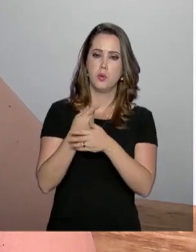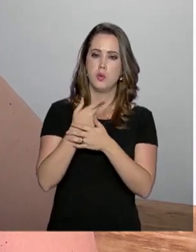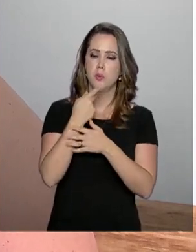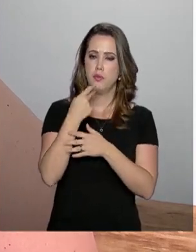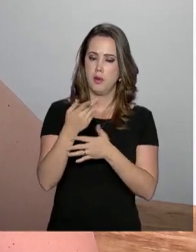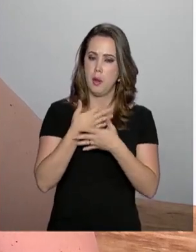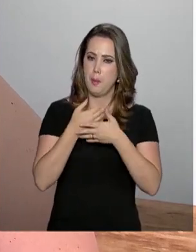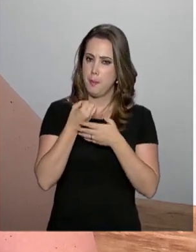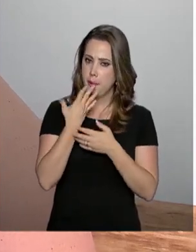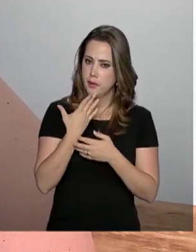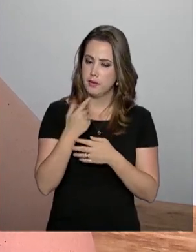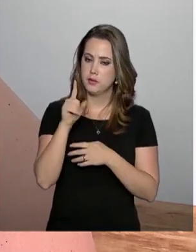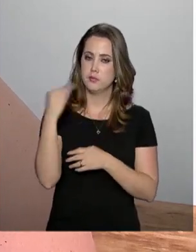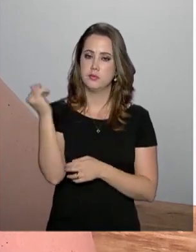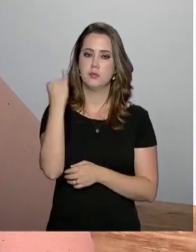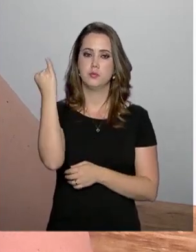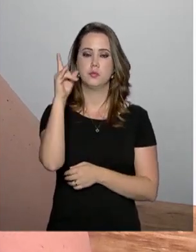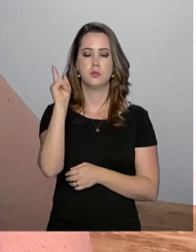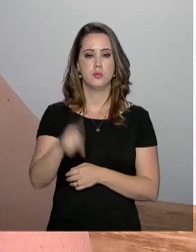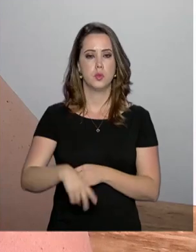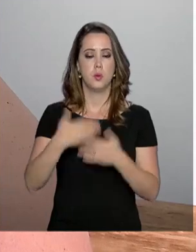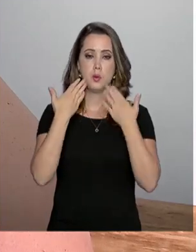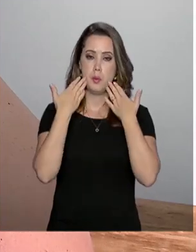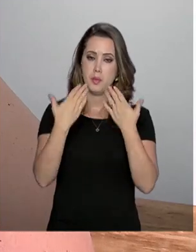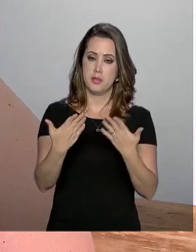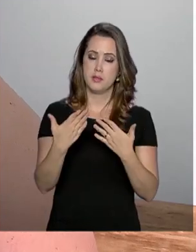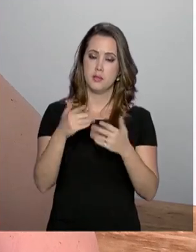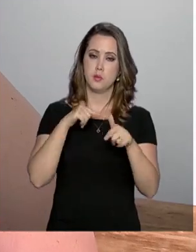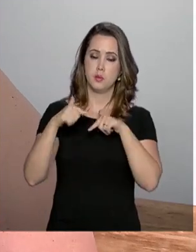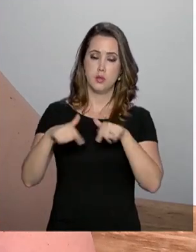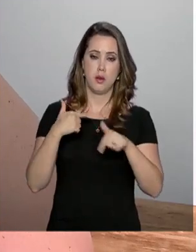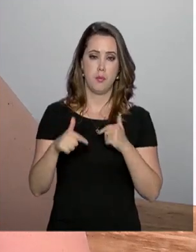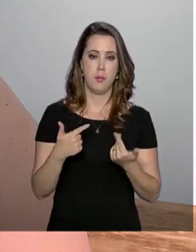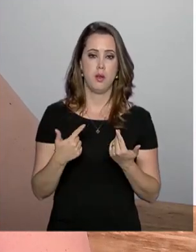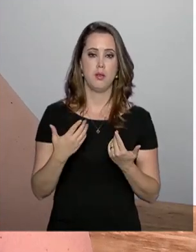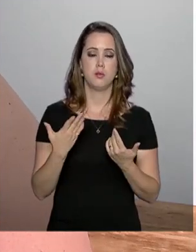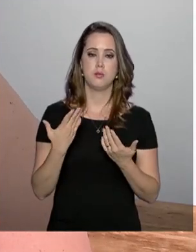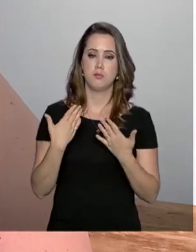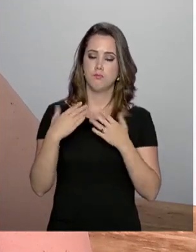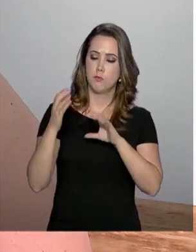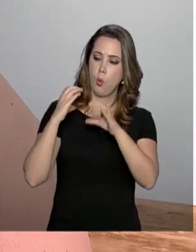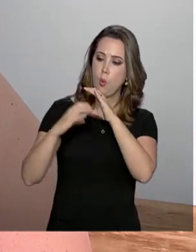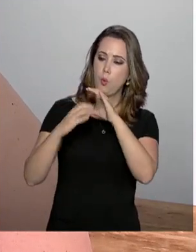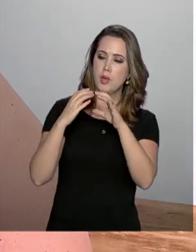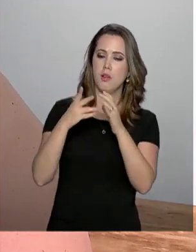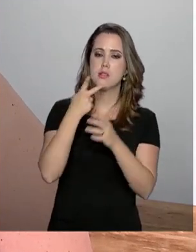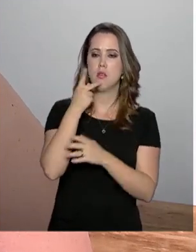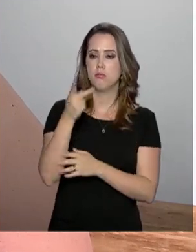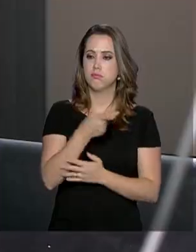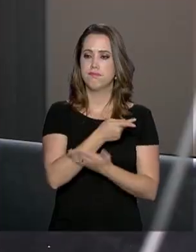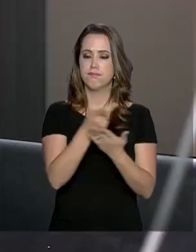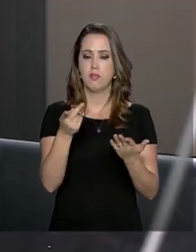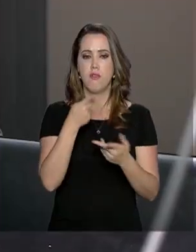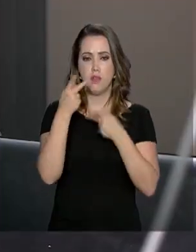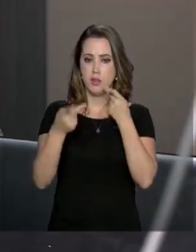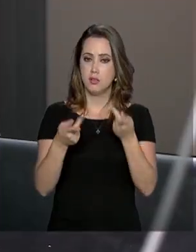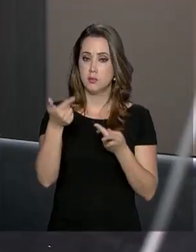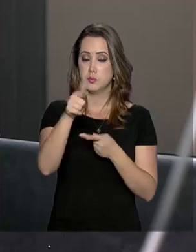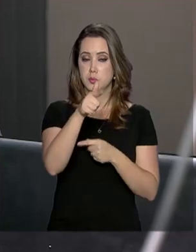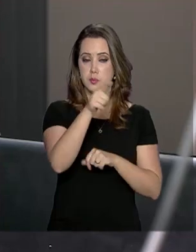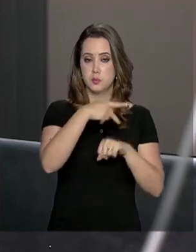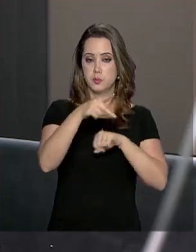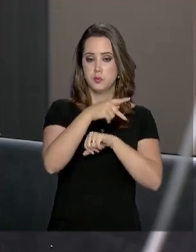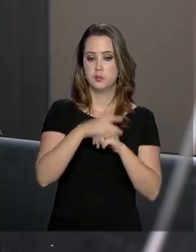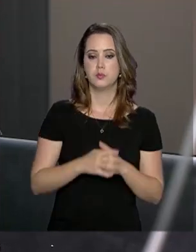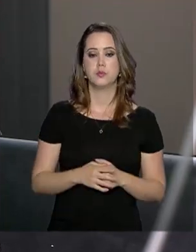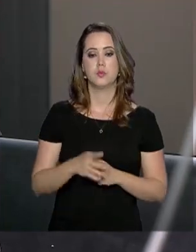fluência, isso é muito importante quando eu apresento meus trabalhos em forma de comunicações orais fora do país. O doutorando